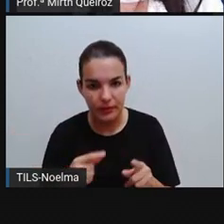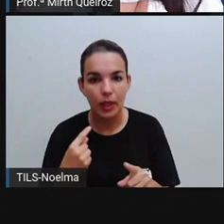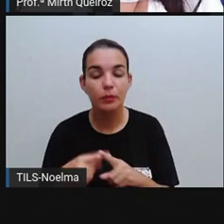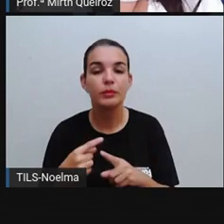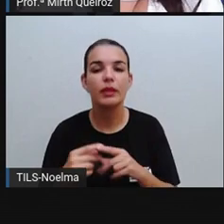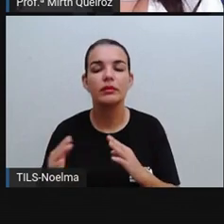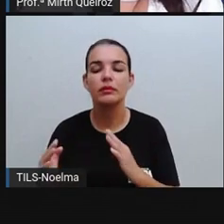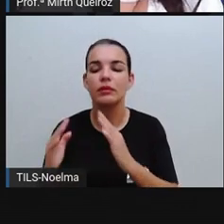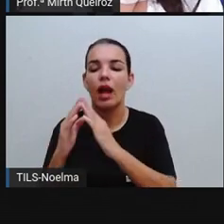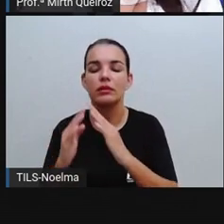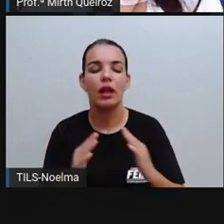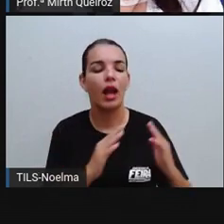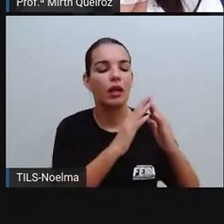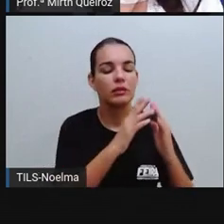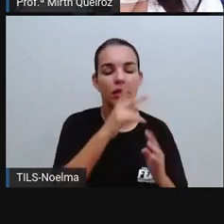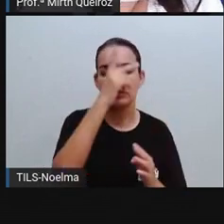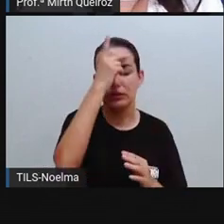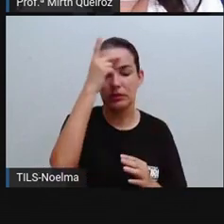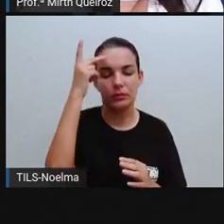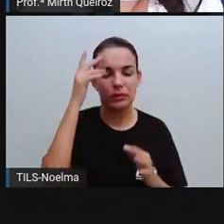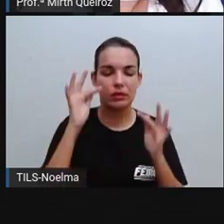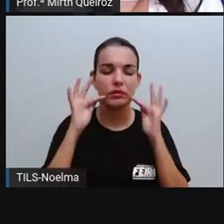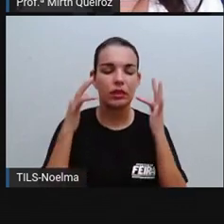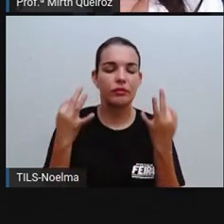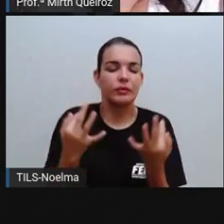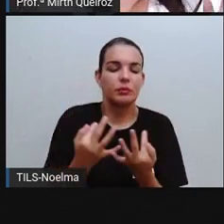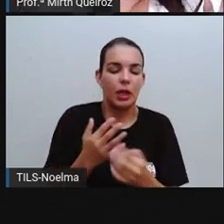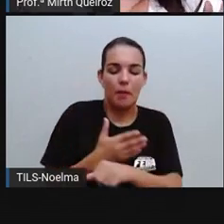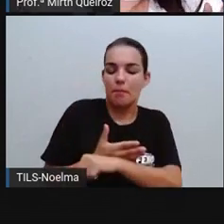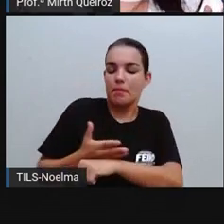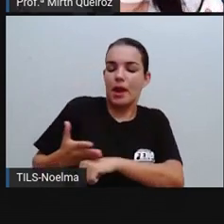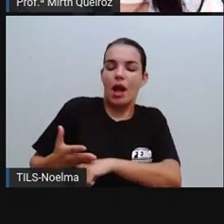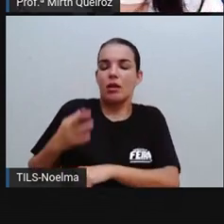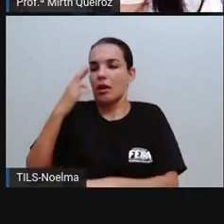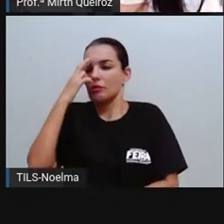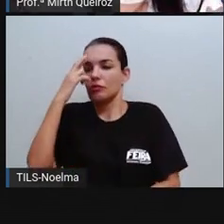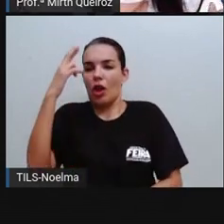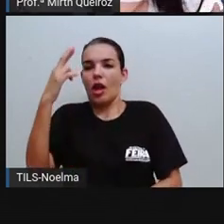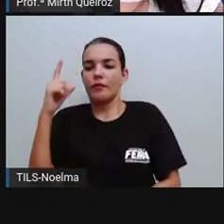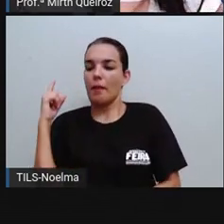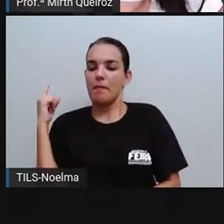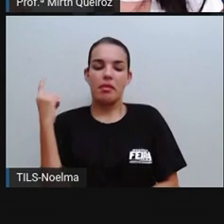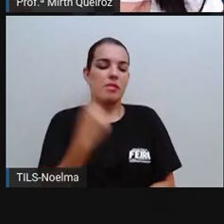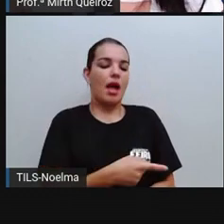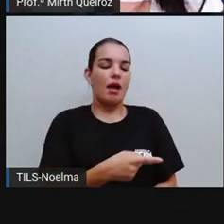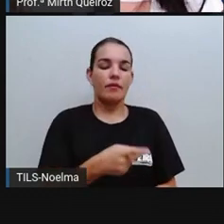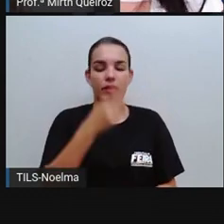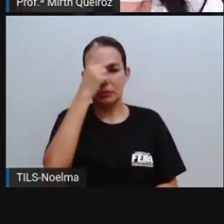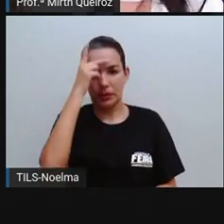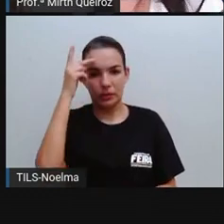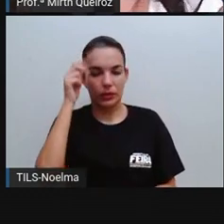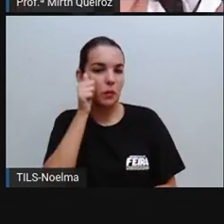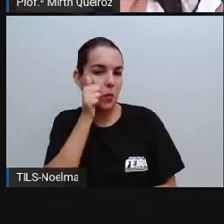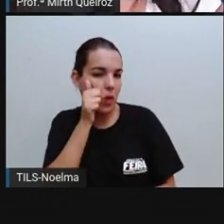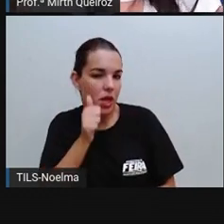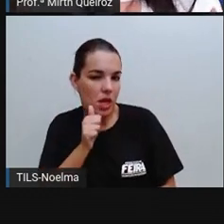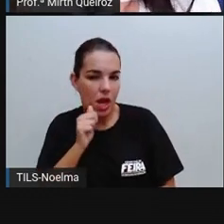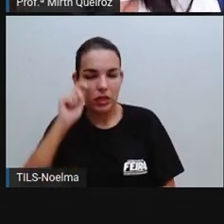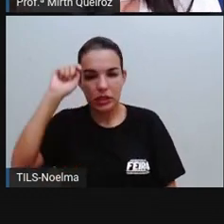famílias brancas, né? Que eram domesticadas, porque eram tratadas como